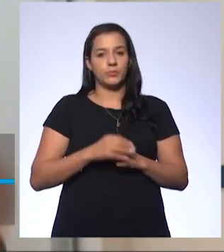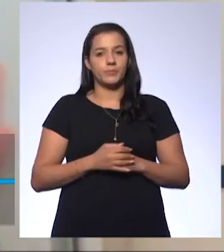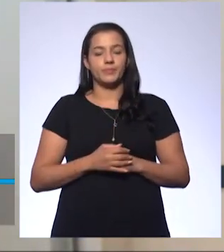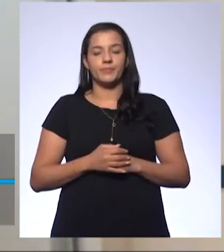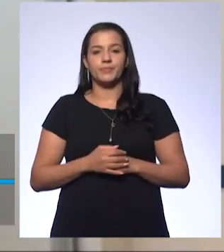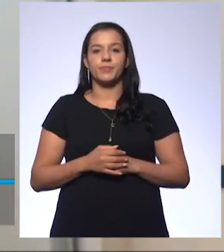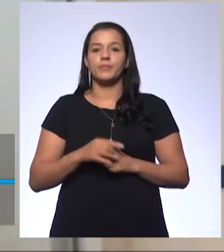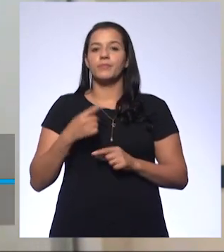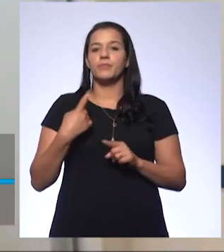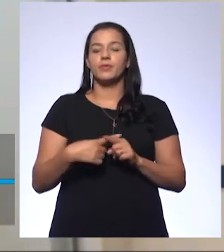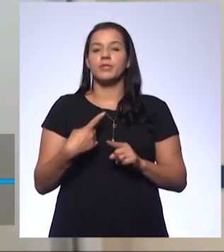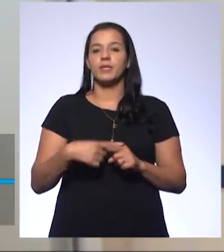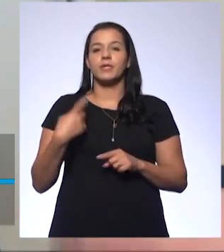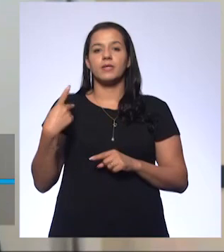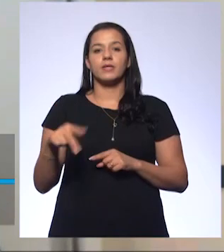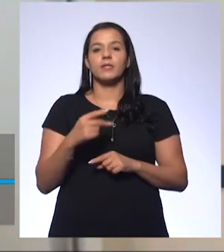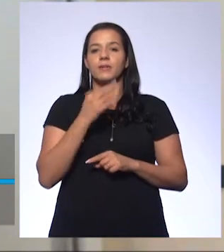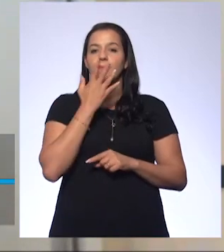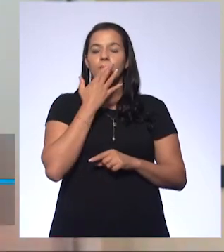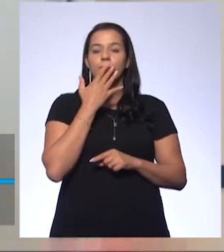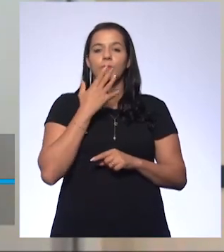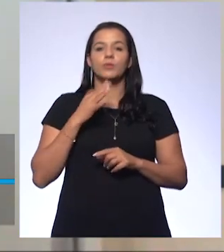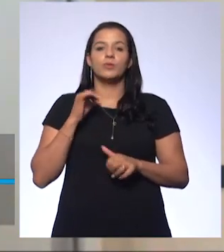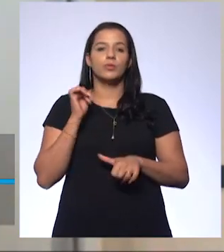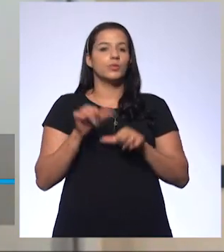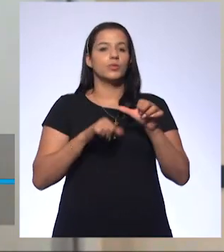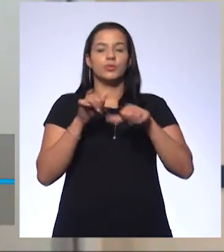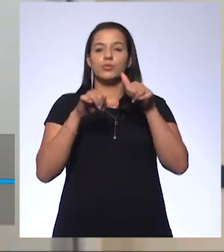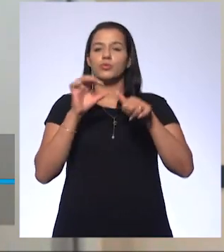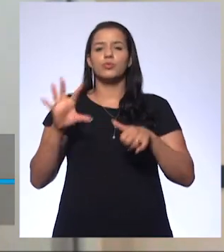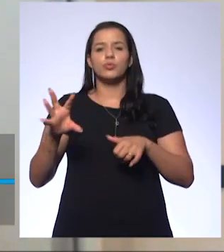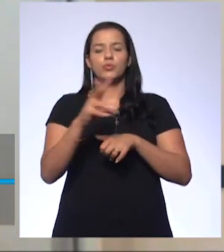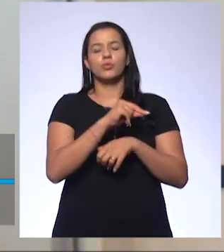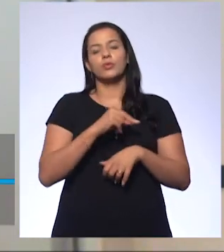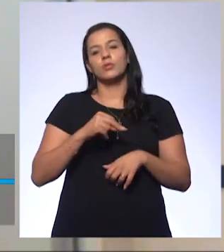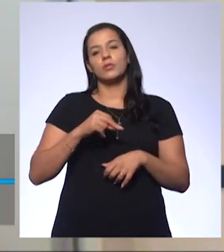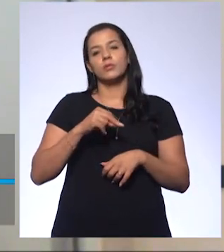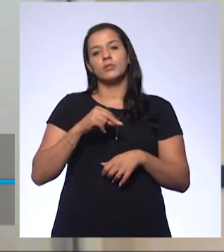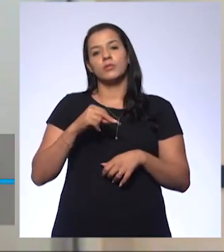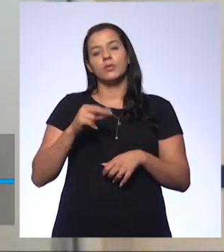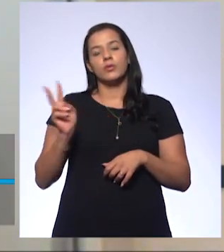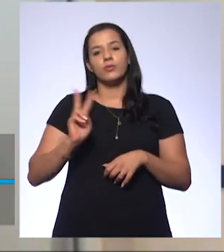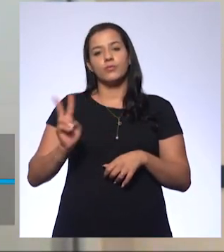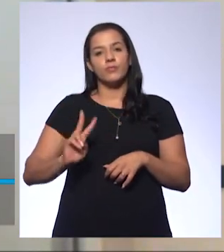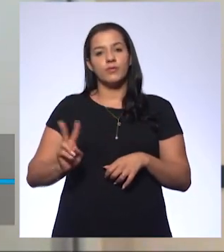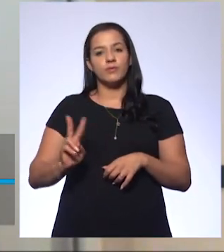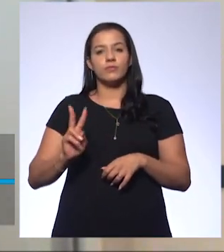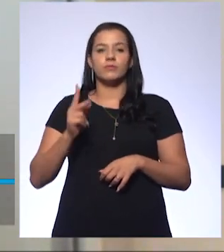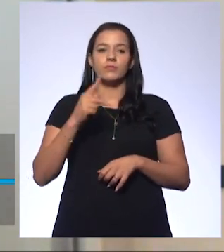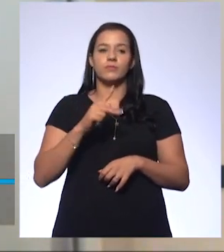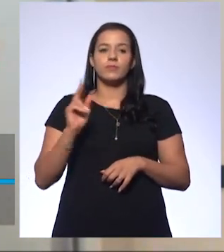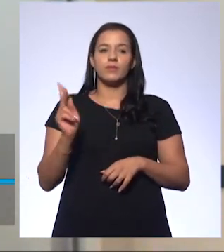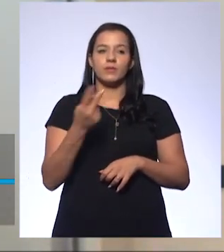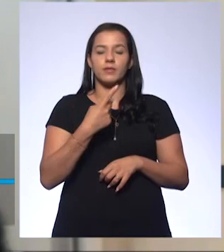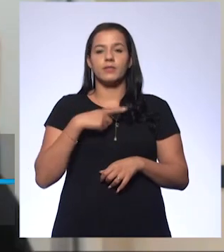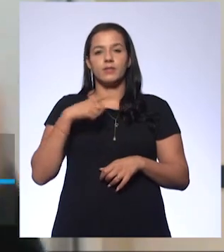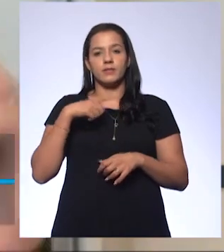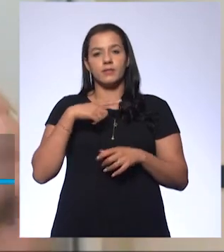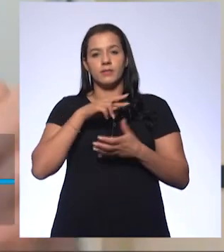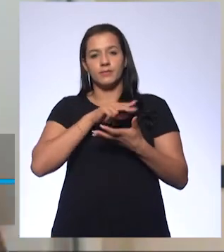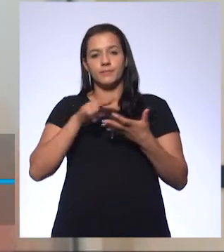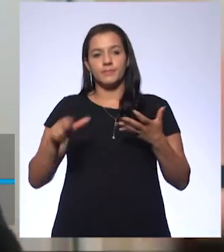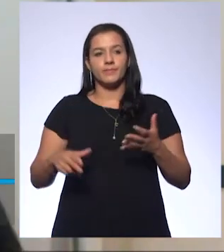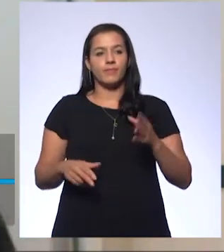Porque ele muda de cor em todos os valores de pH. Ele tem uma escala de cores, então ele vai mudar